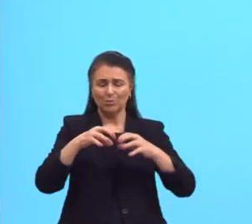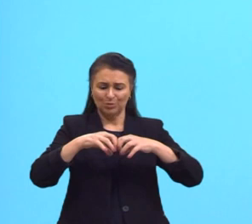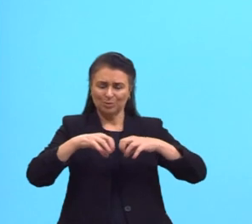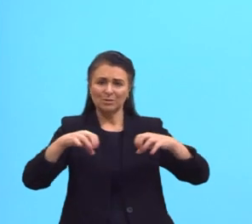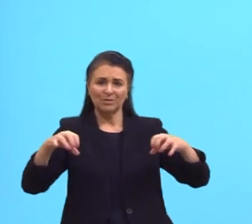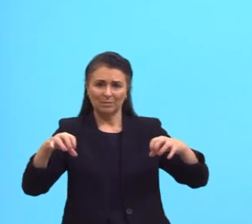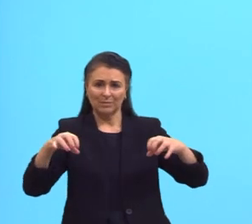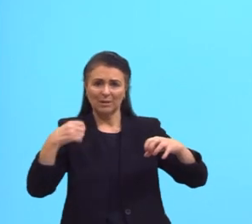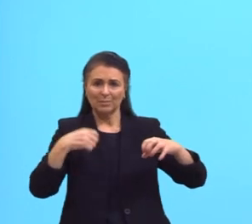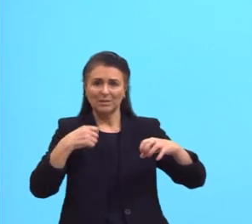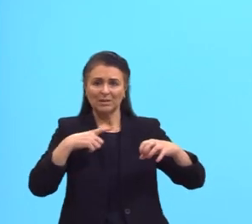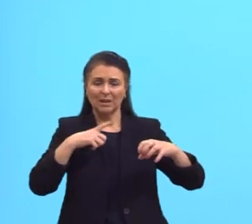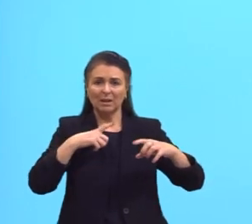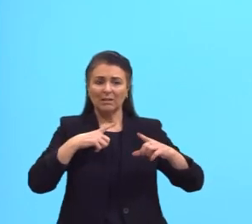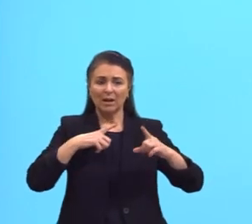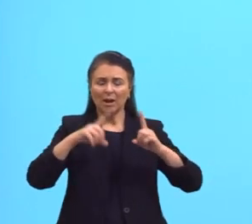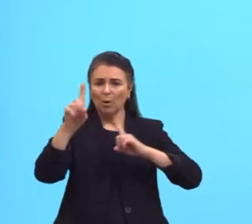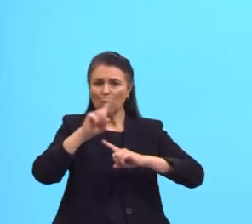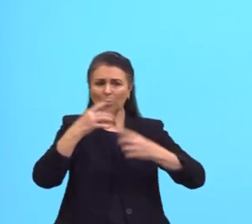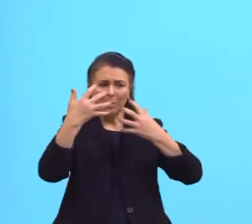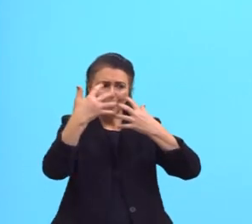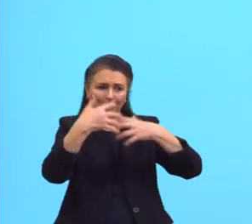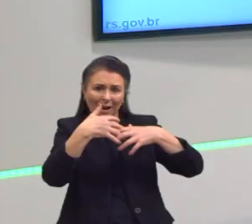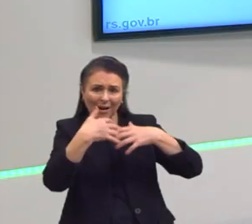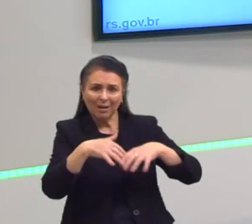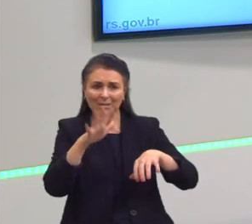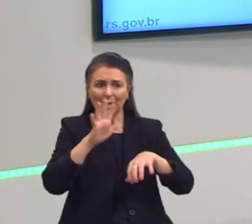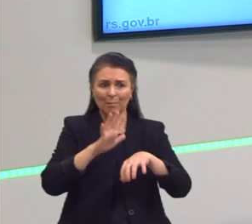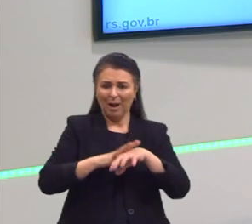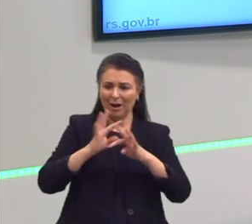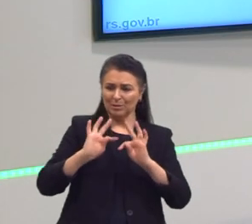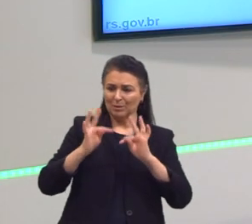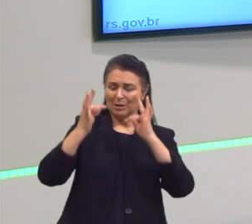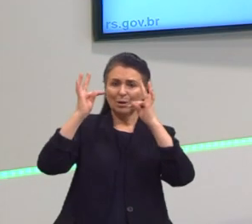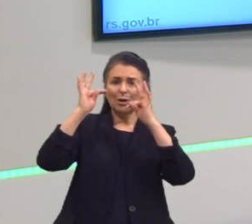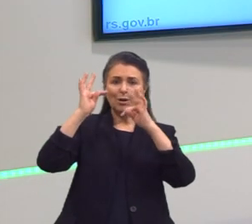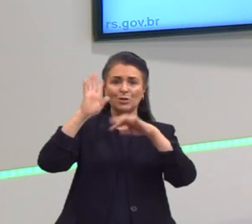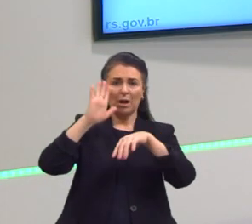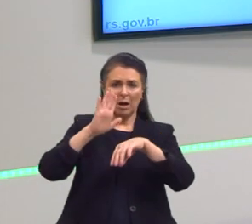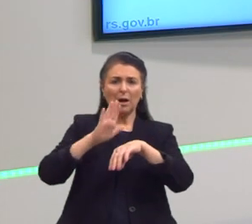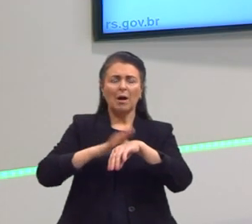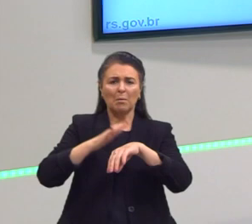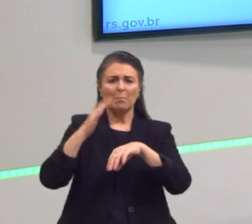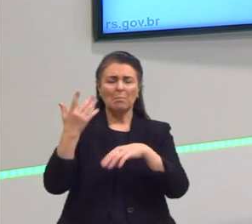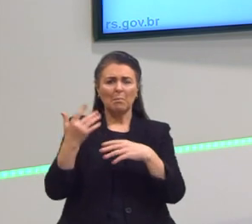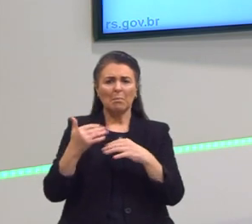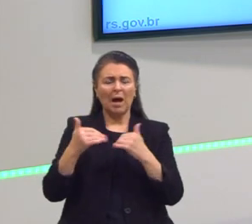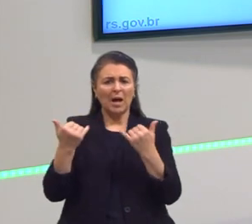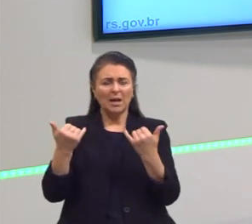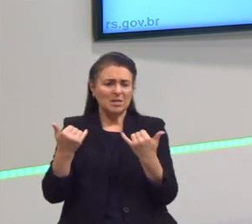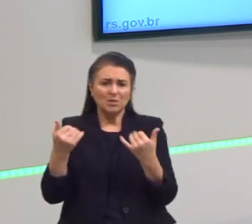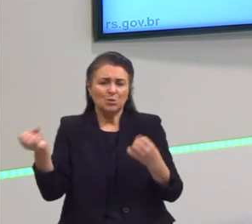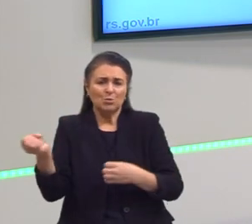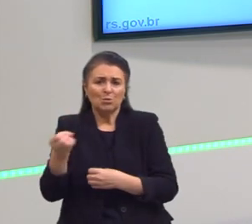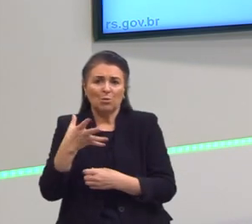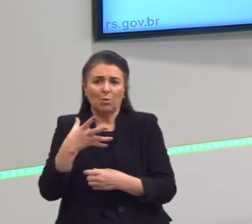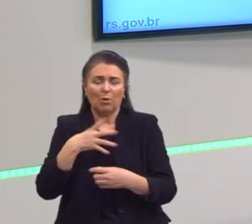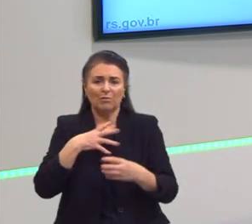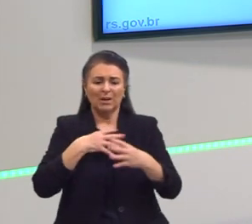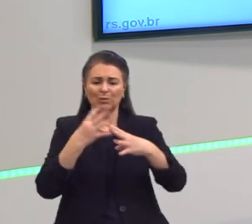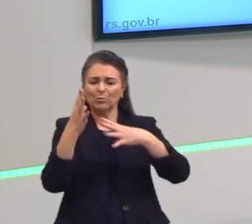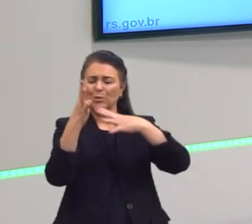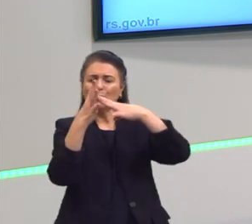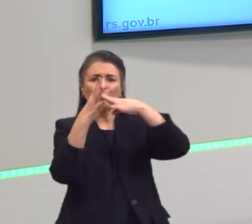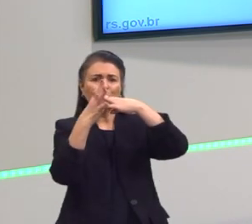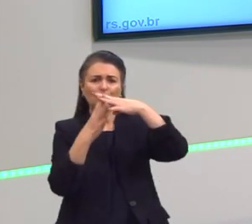um equipamento um pouco mais sofisticado para separar. Porque elas não são separáveis com filtro comum ou